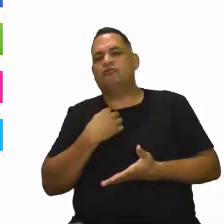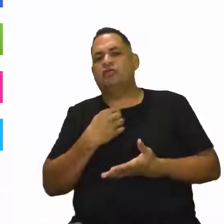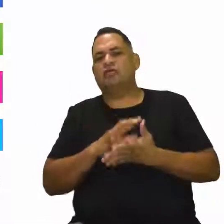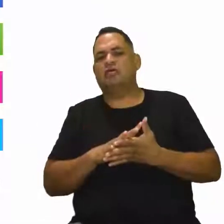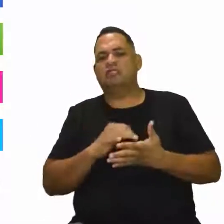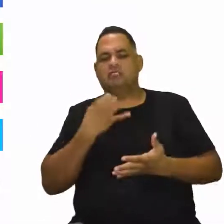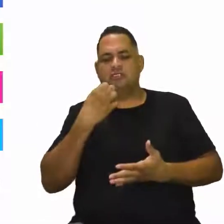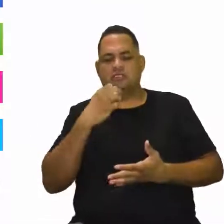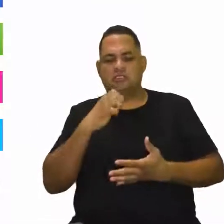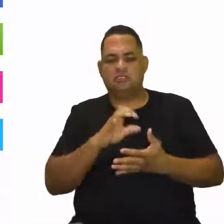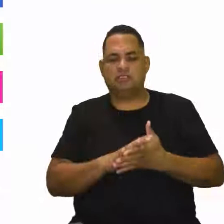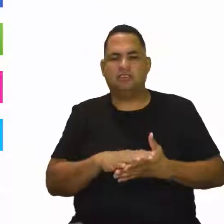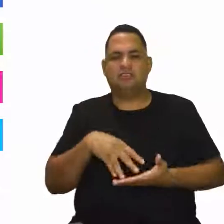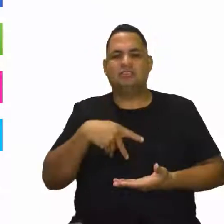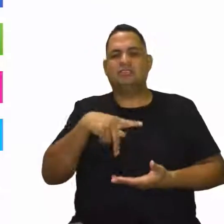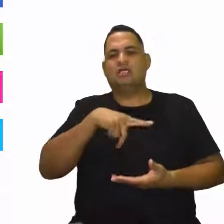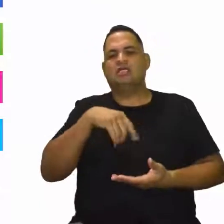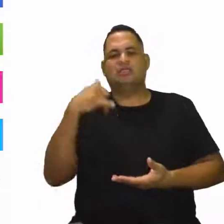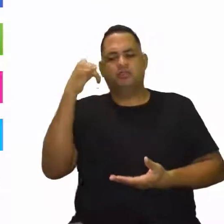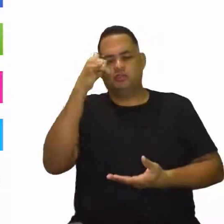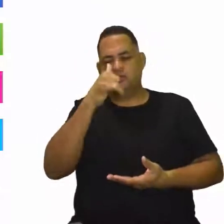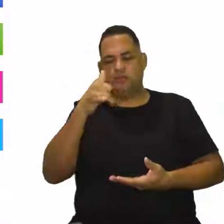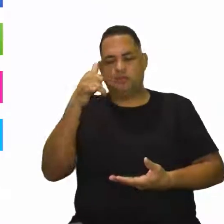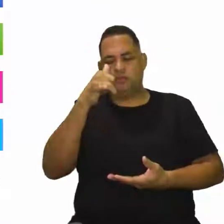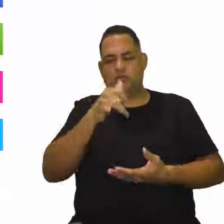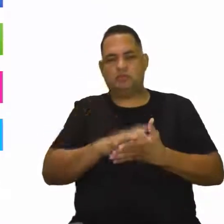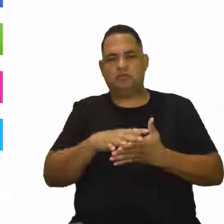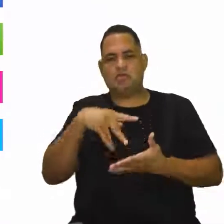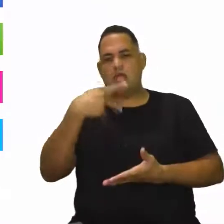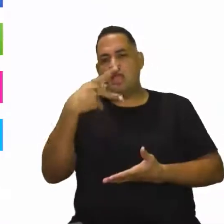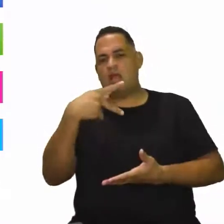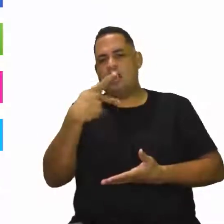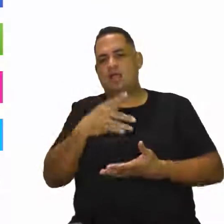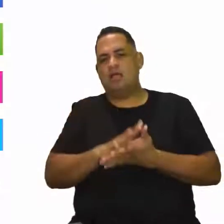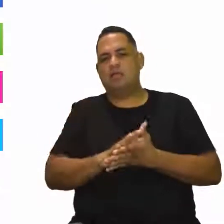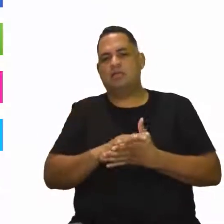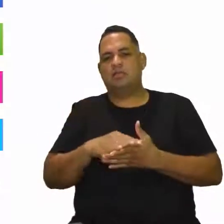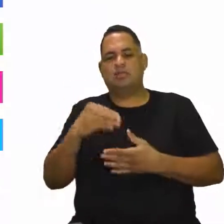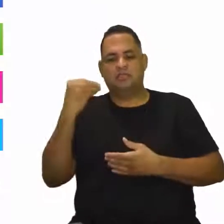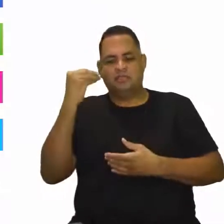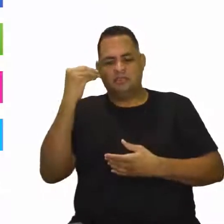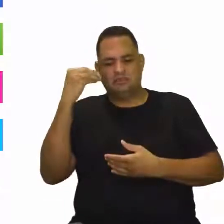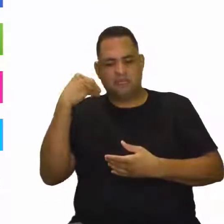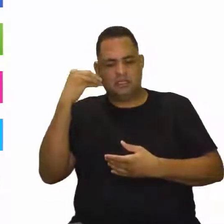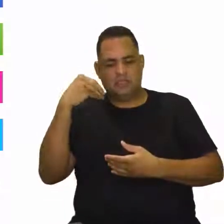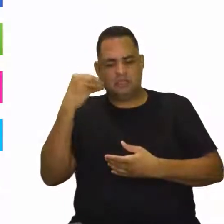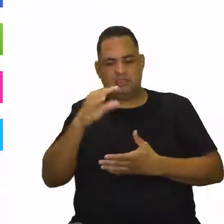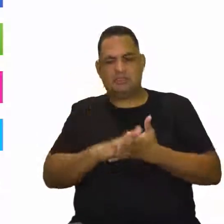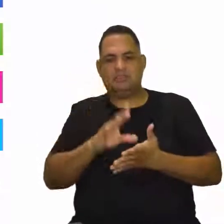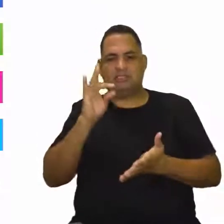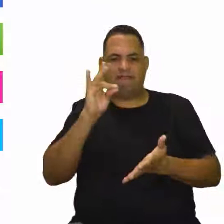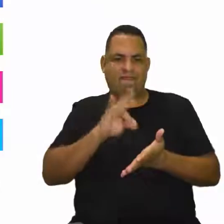muita coisa para contar interessante para a gente, né? A experiência dele é muito válida, certo?